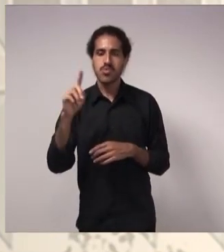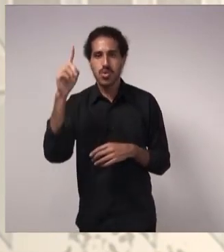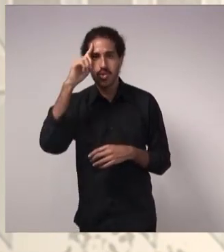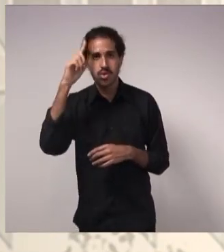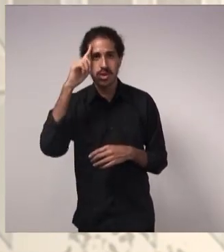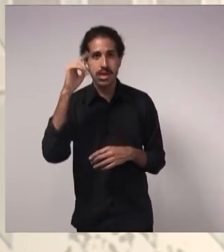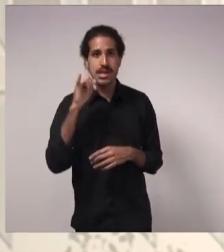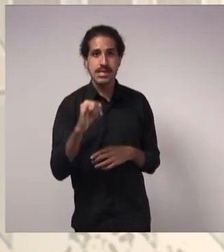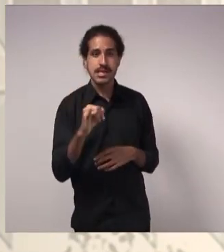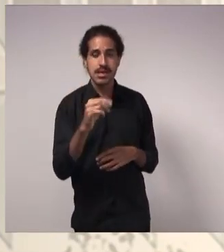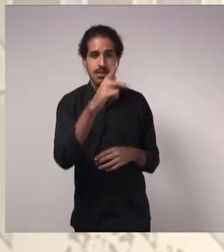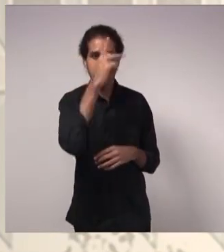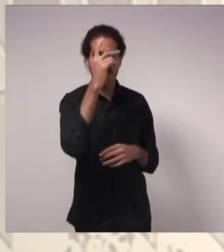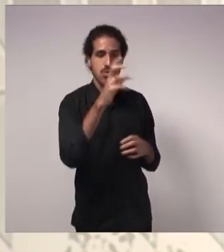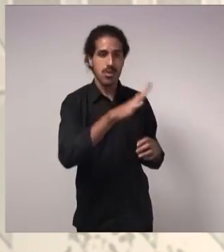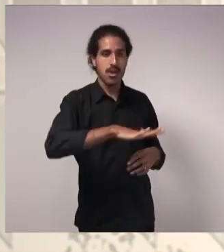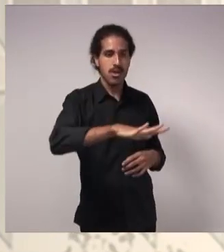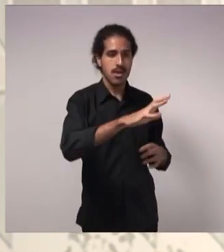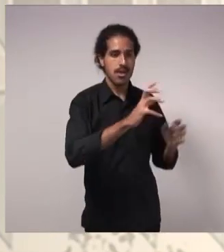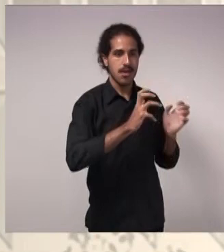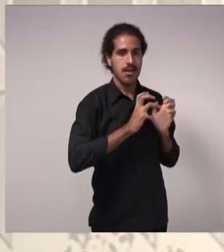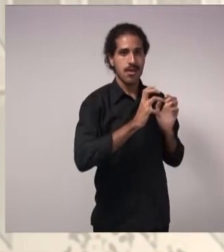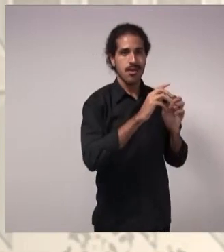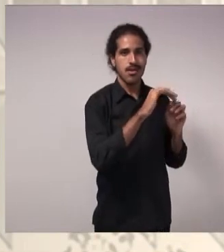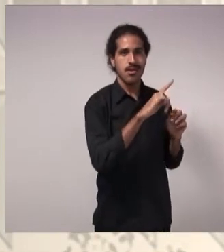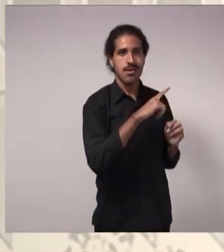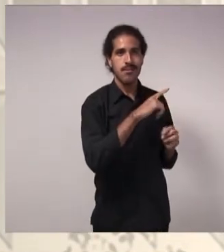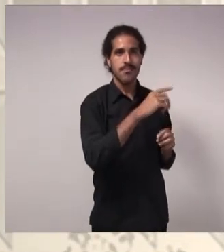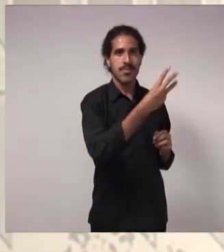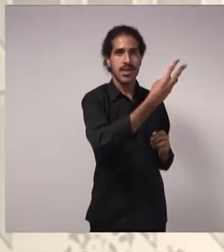chegam a 320 litros por pessoa por dia.